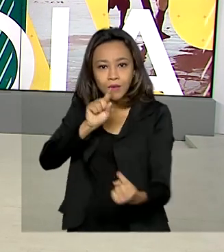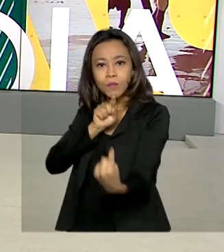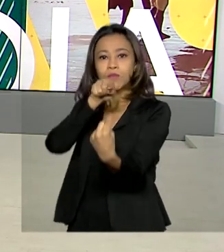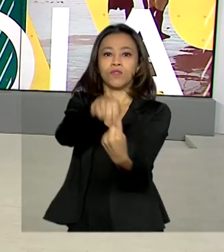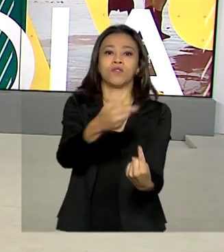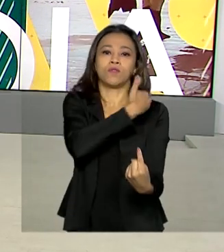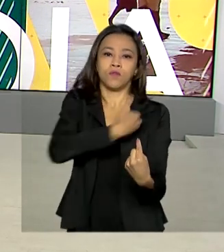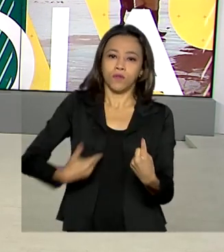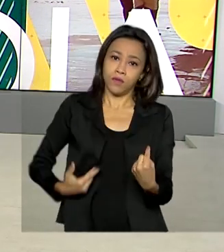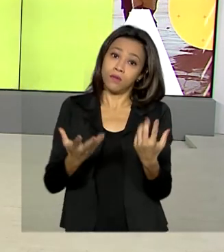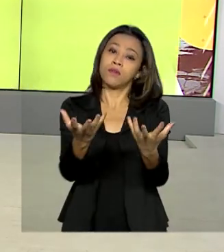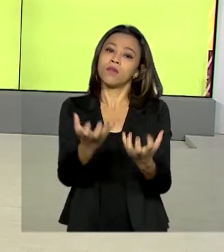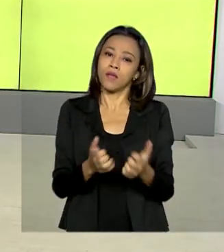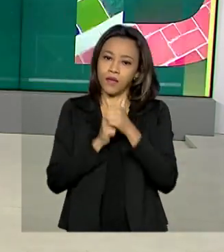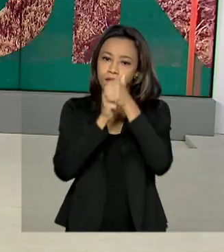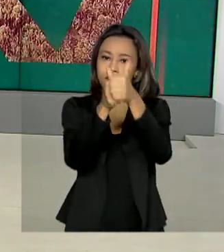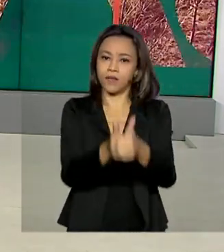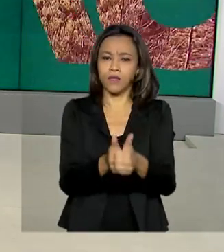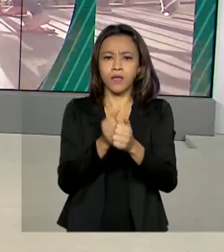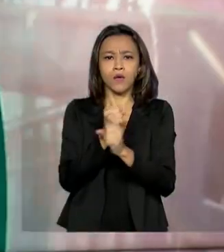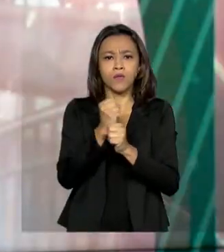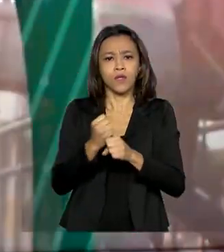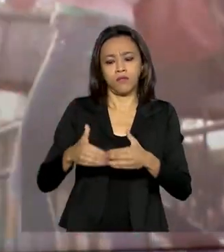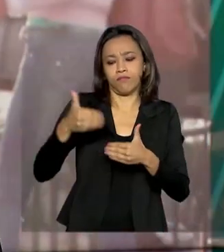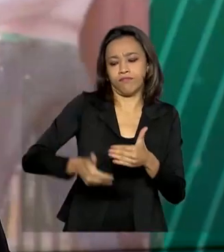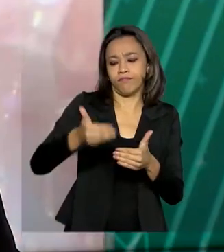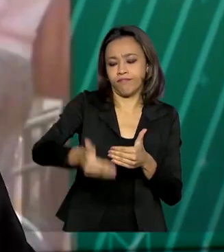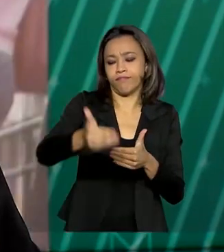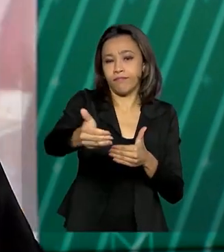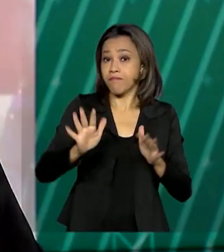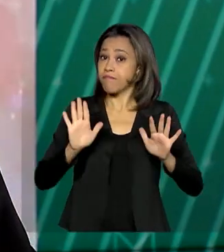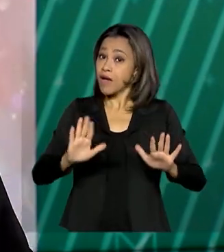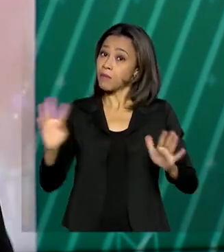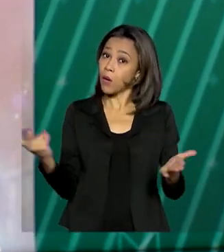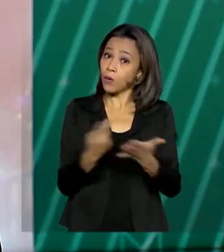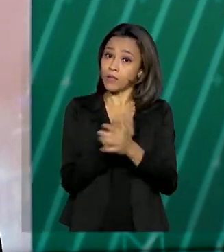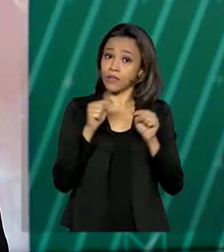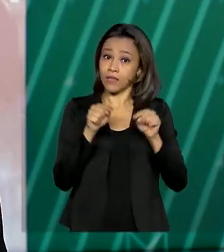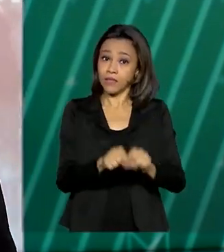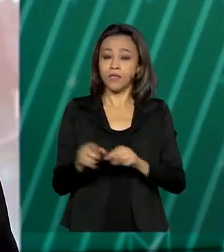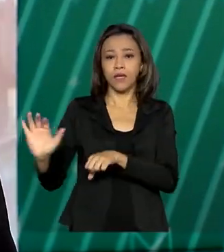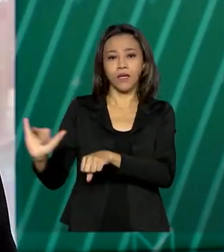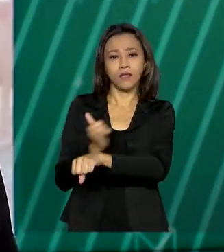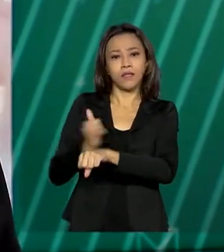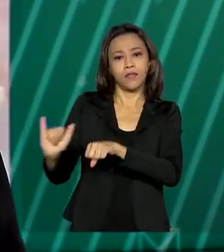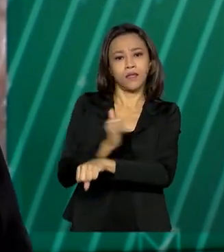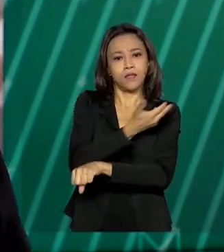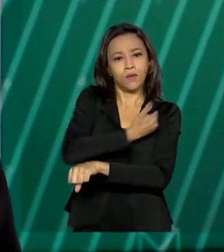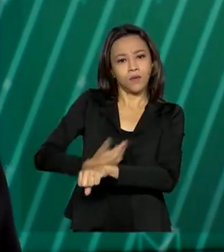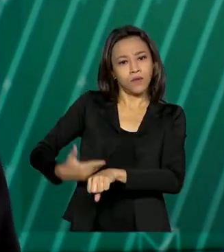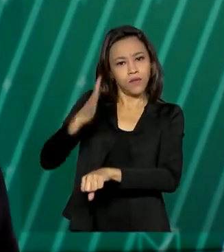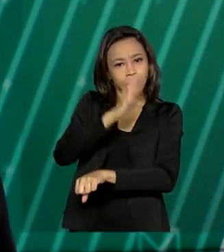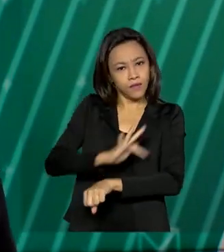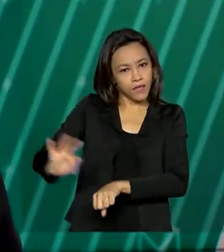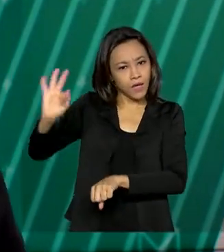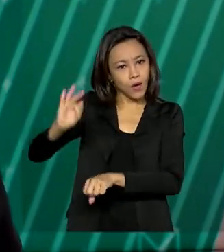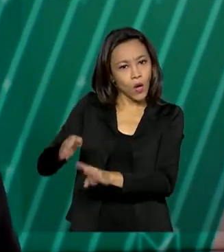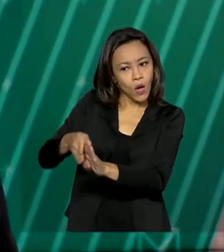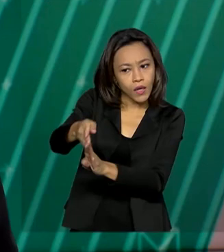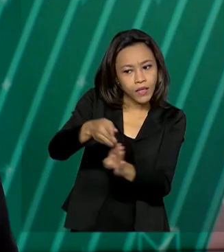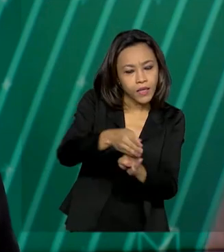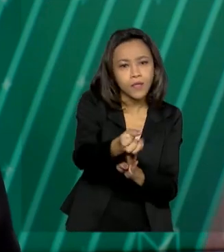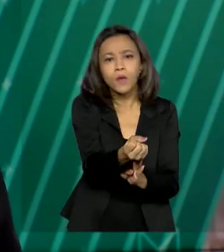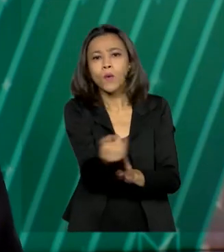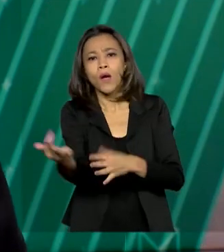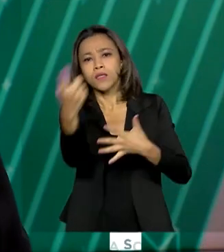que o governo quer cumprir nos próximos anos. Para isso, a Estratégia Federal de Desenvolvimento para o Brasil orienta quais